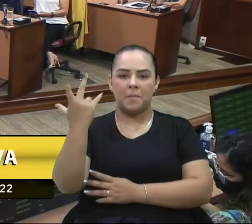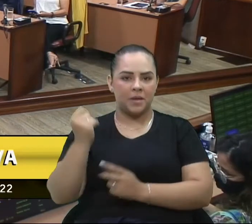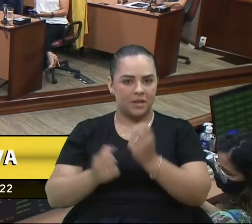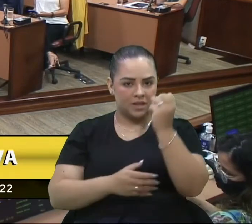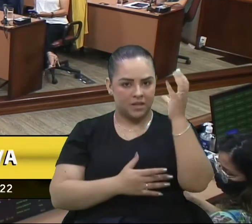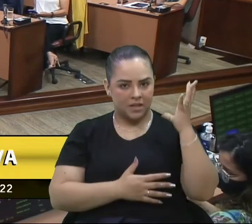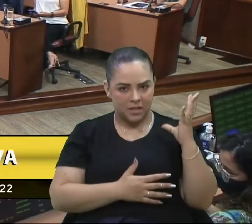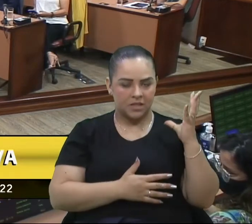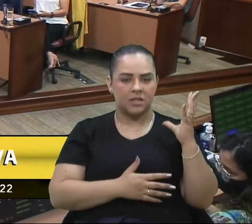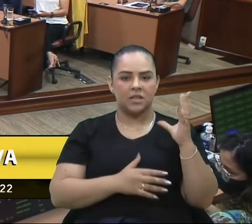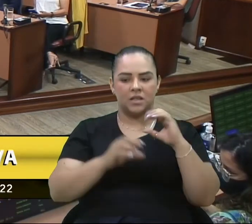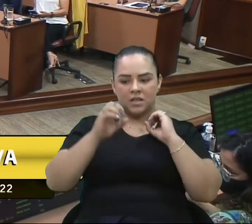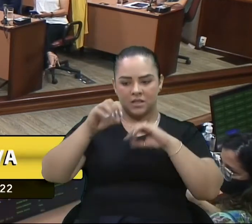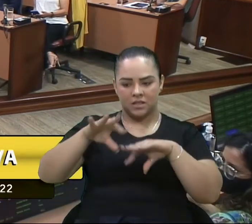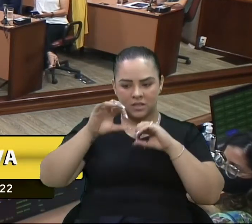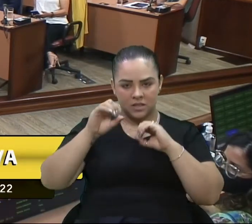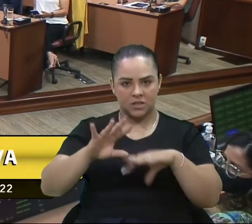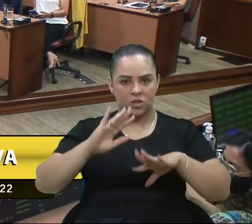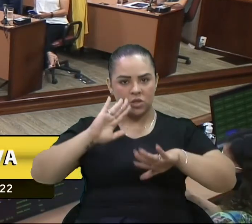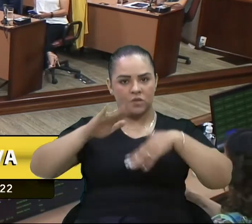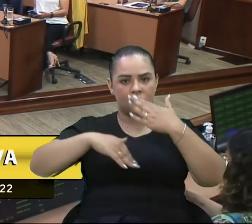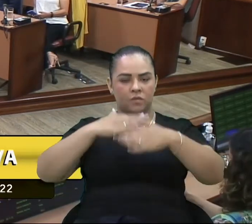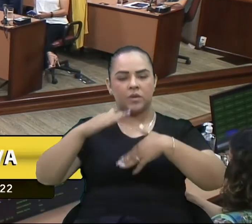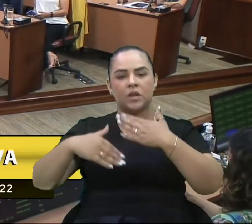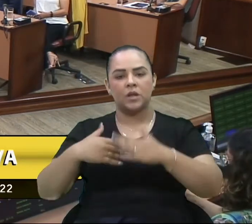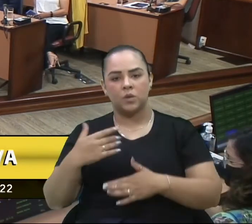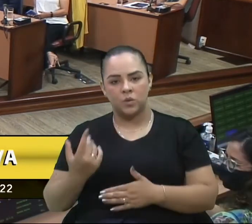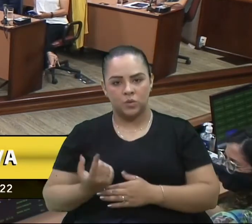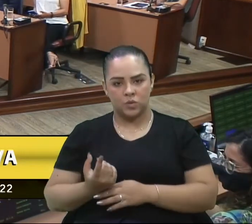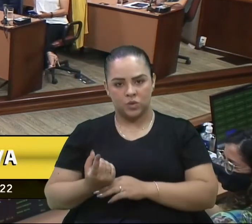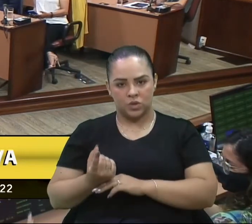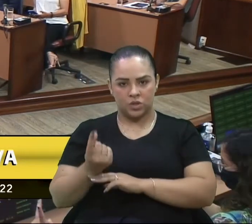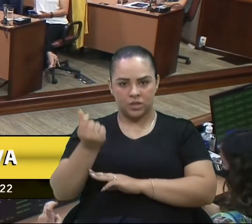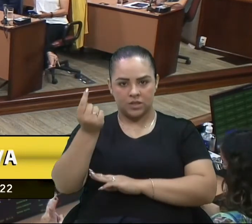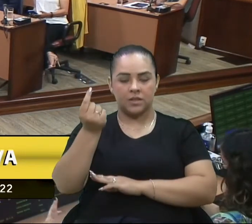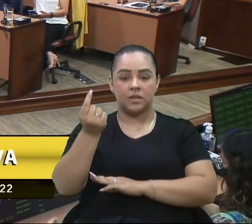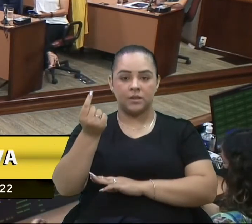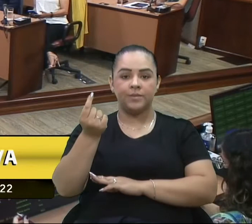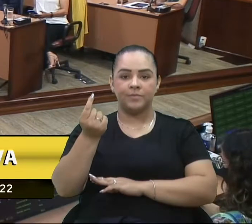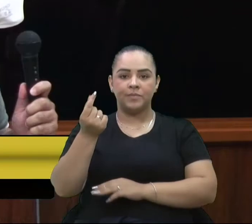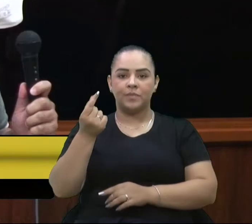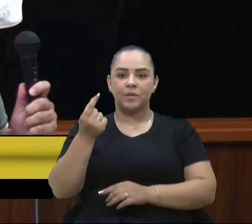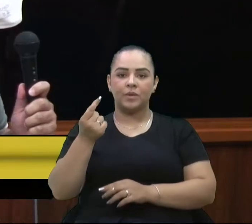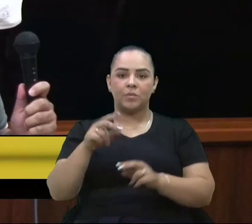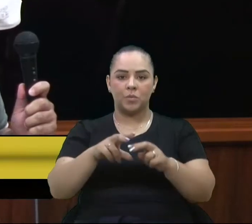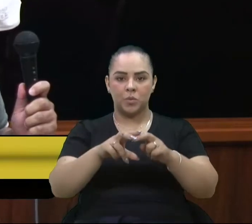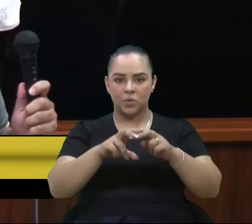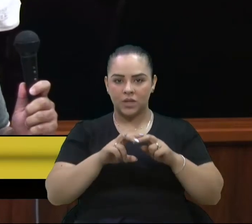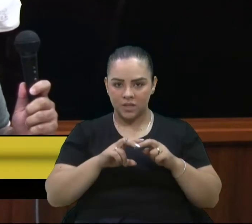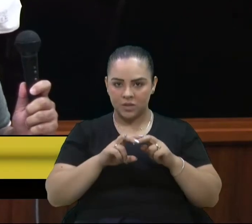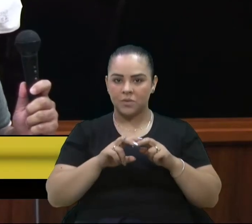educação, desenvolvimento econômico, e é nesse sentido que as grandes cidades